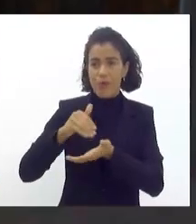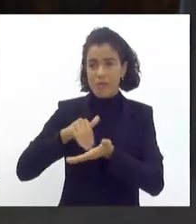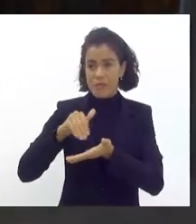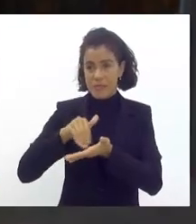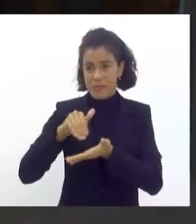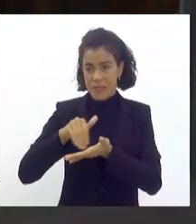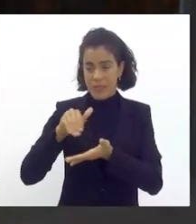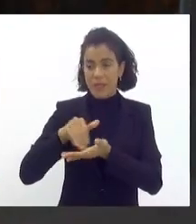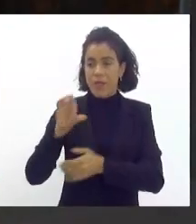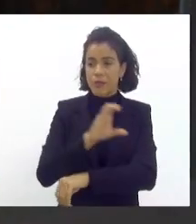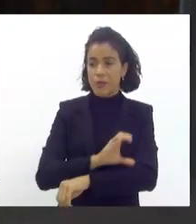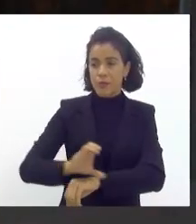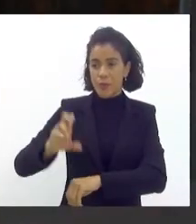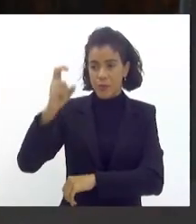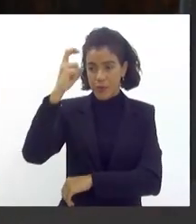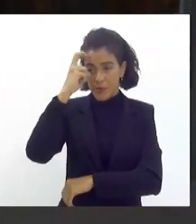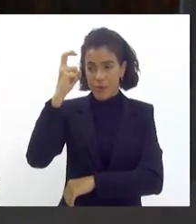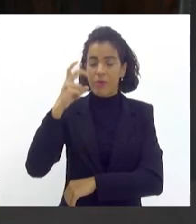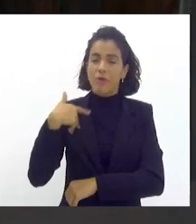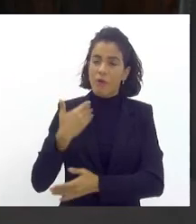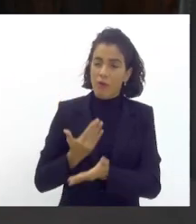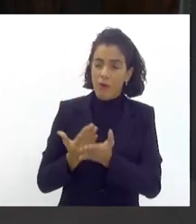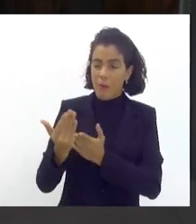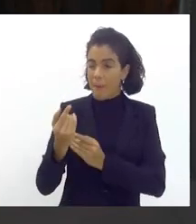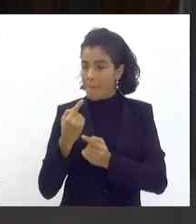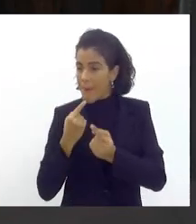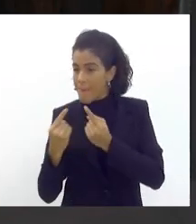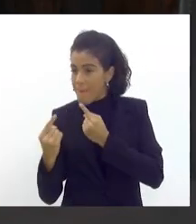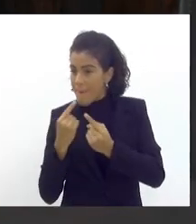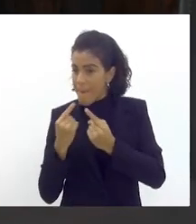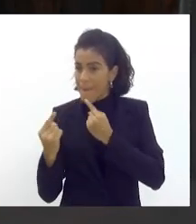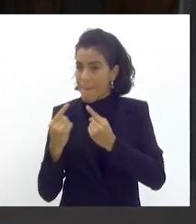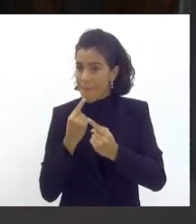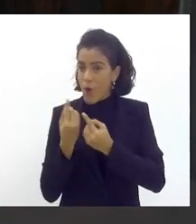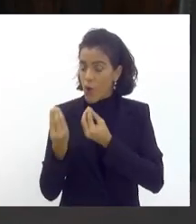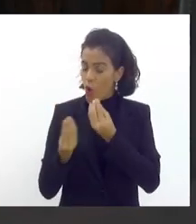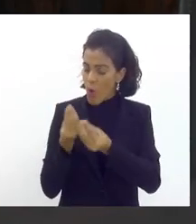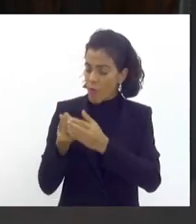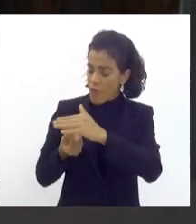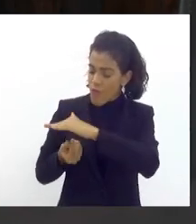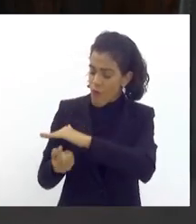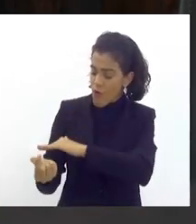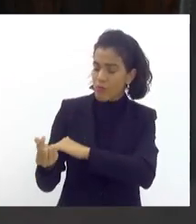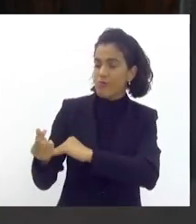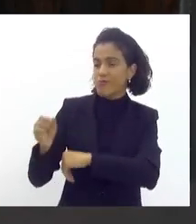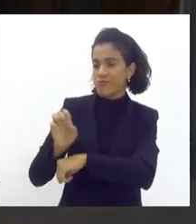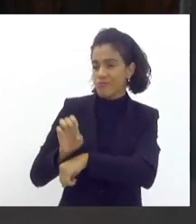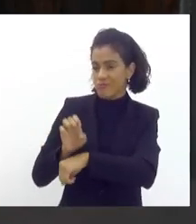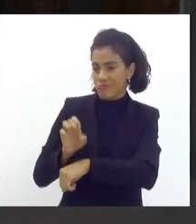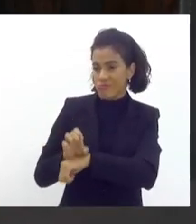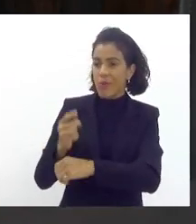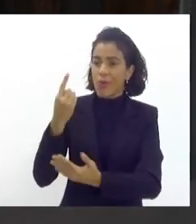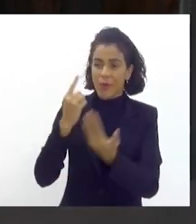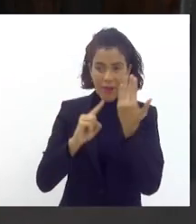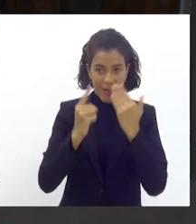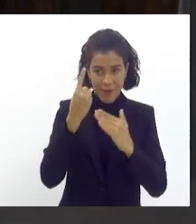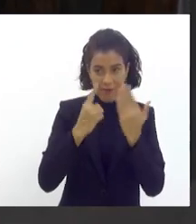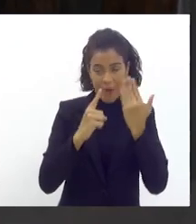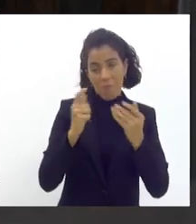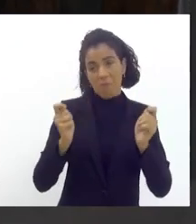de cultura a gente já está começando aqui a desenhar um fundo estadual do carnaval então a gente vai poder aí